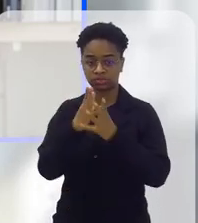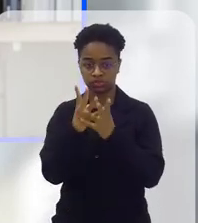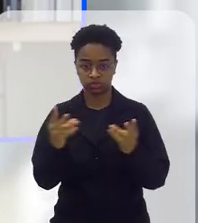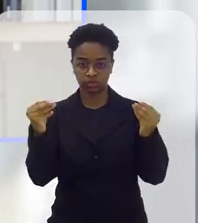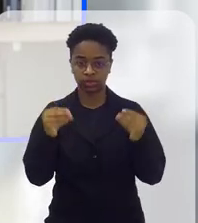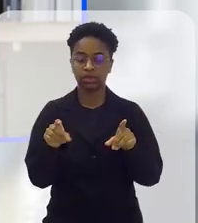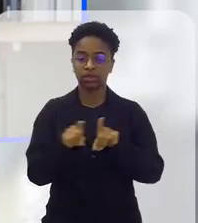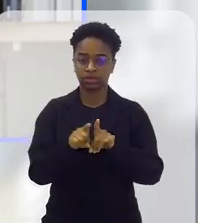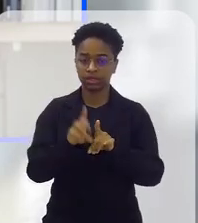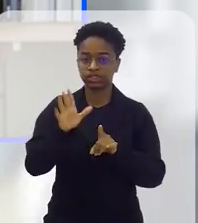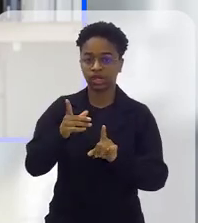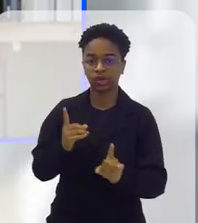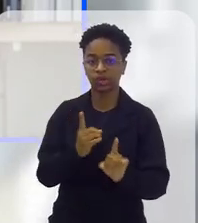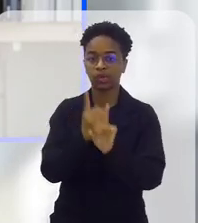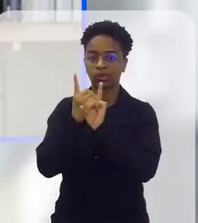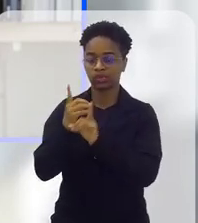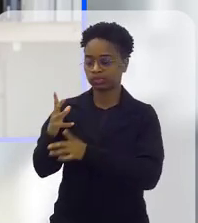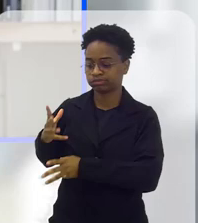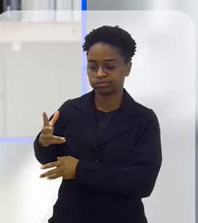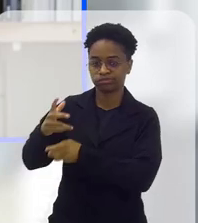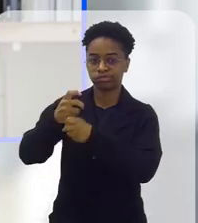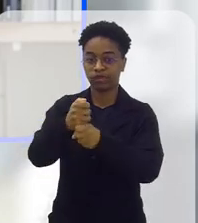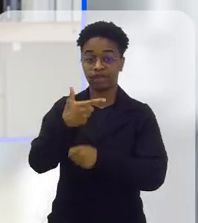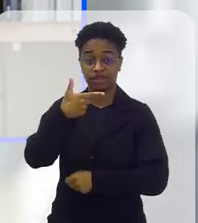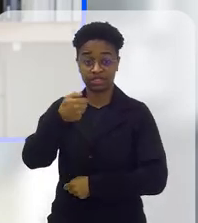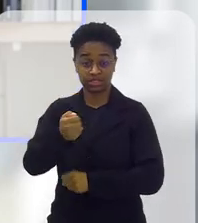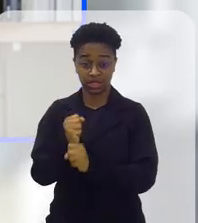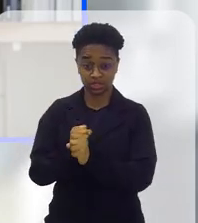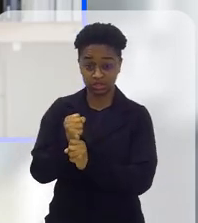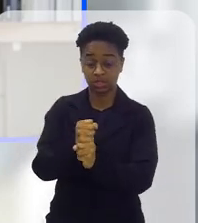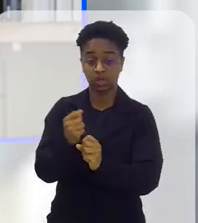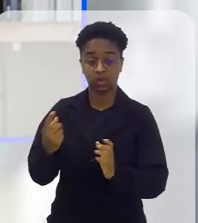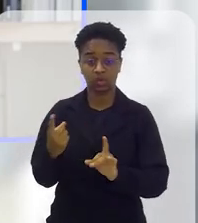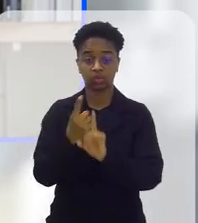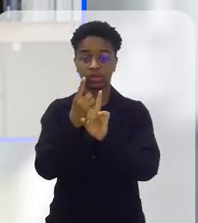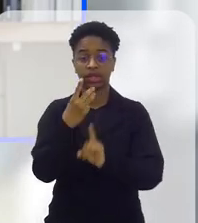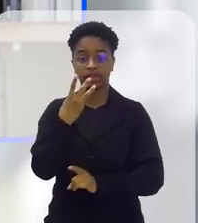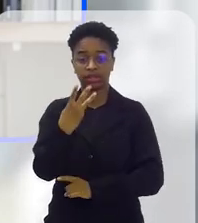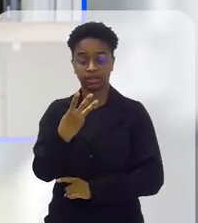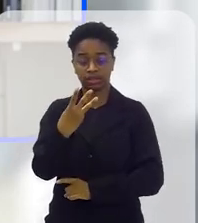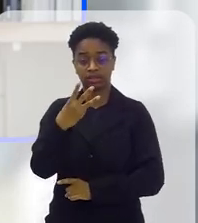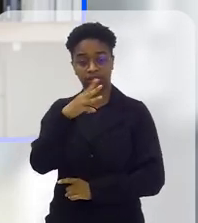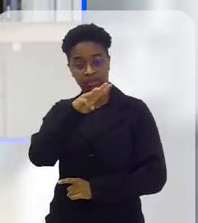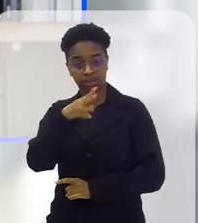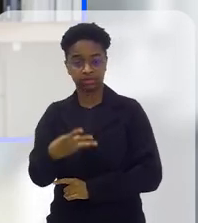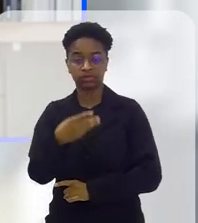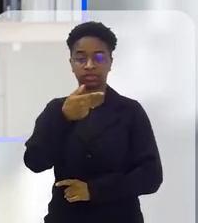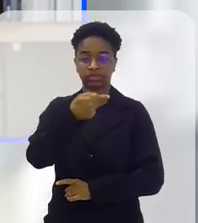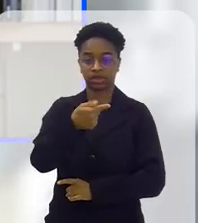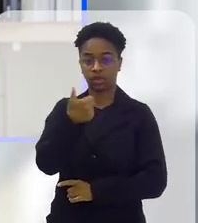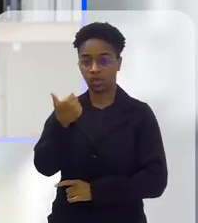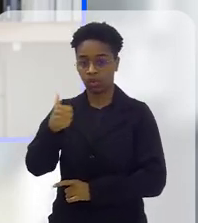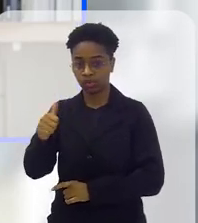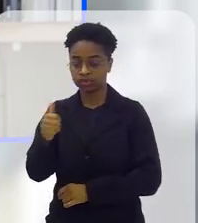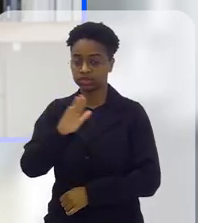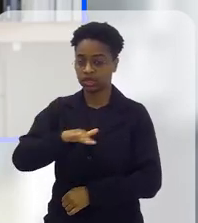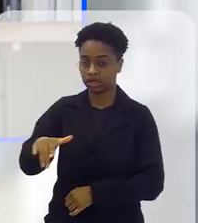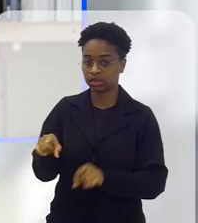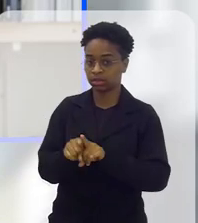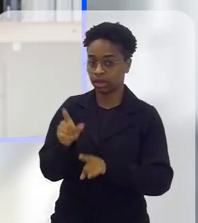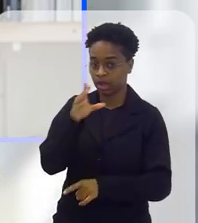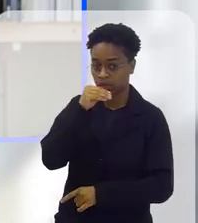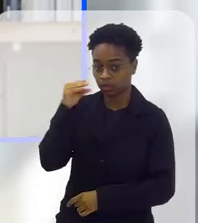Desaparecidas já localizou nos últimos 27 anos 3.711 crianças e